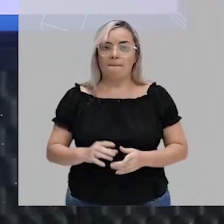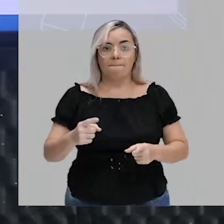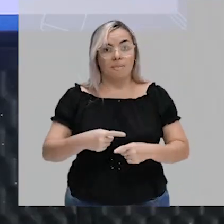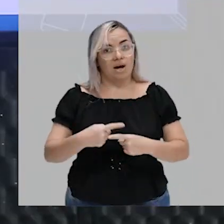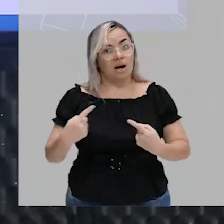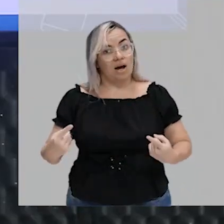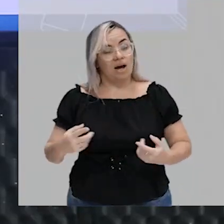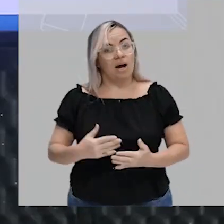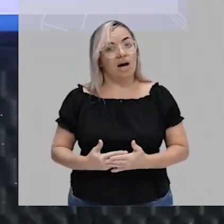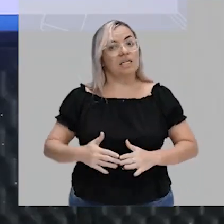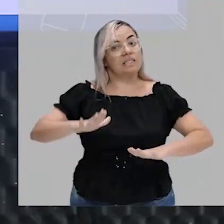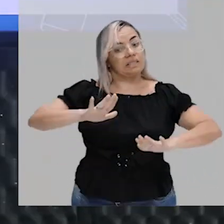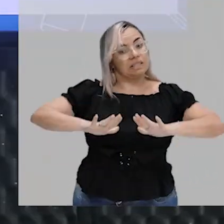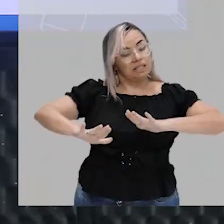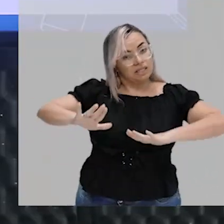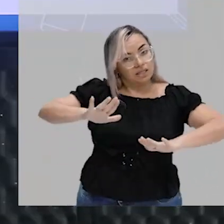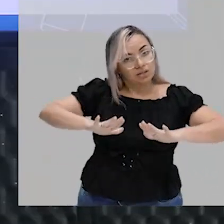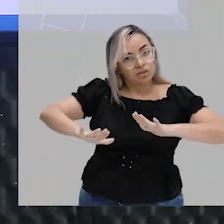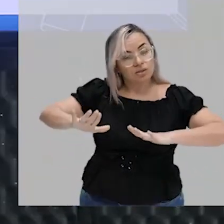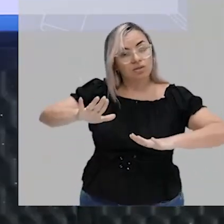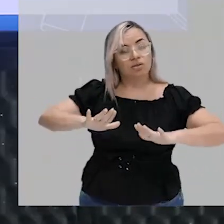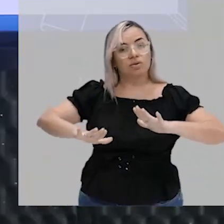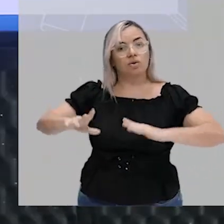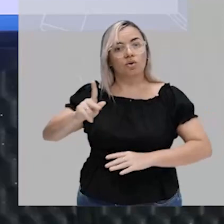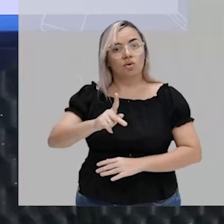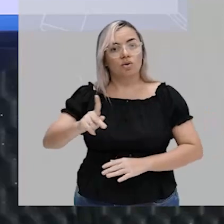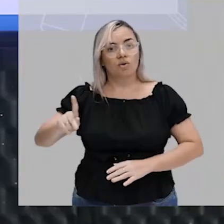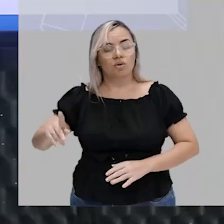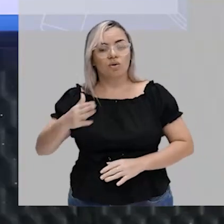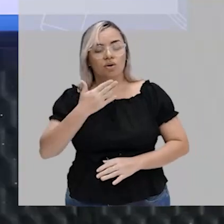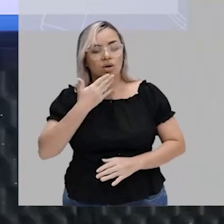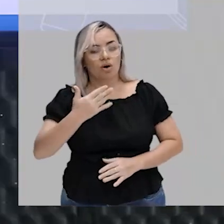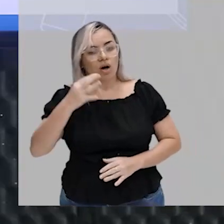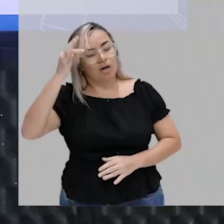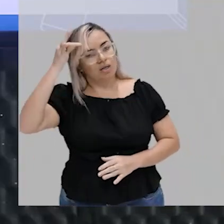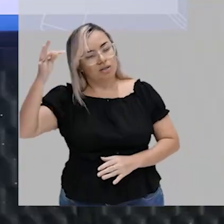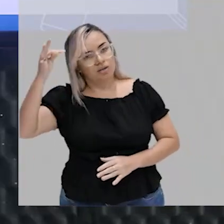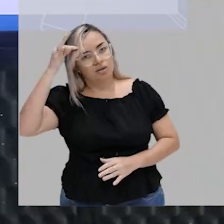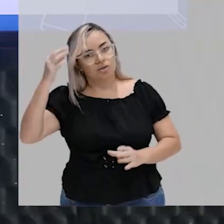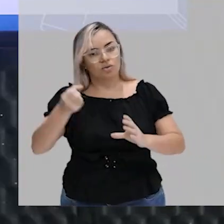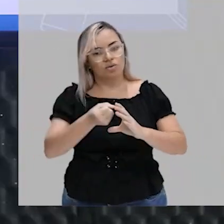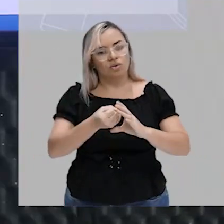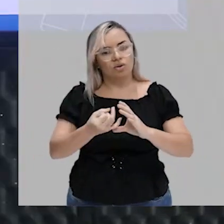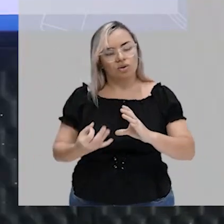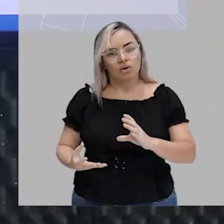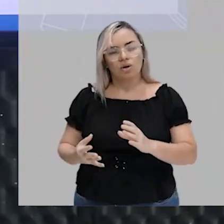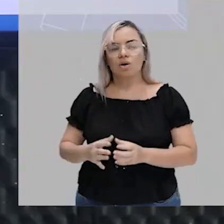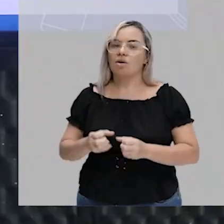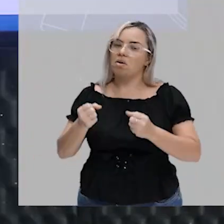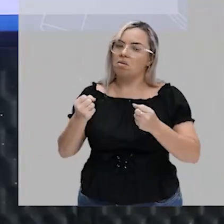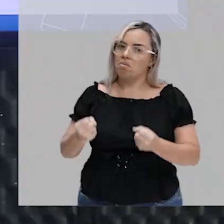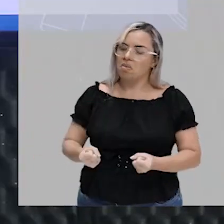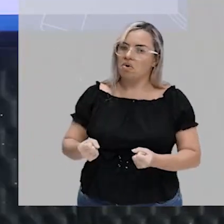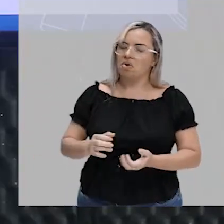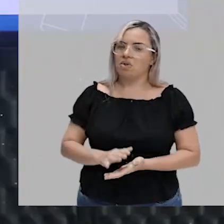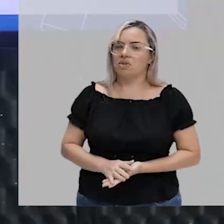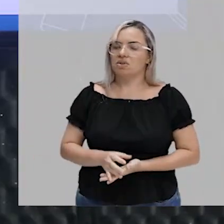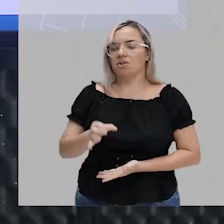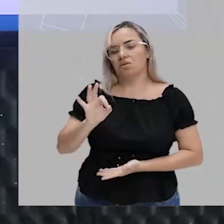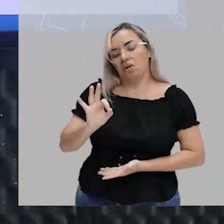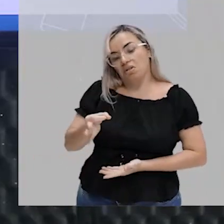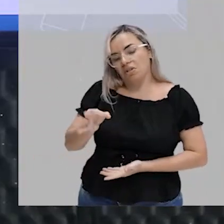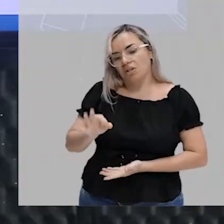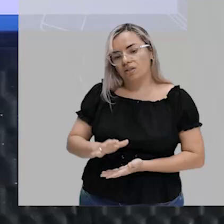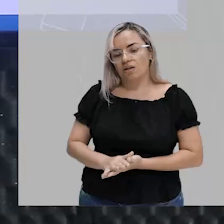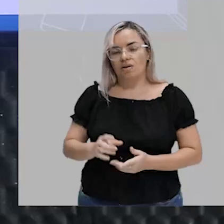talvez o teu professor ou a própria teoria dos conjuntos define, não tá errado, mas fica estranho, né, você colocar, você vai